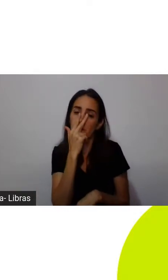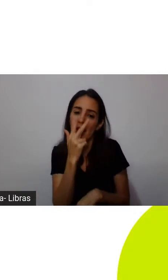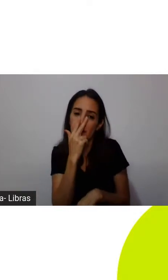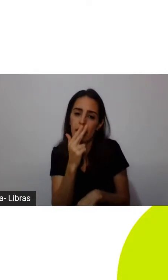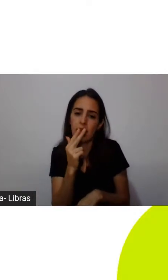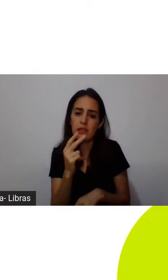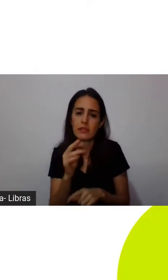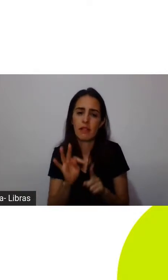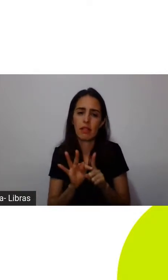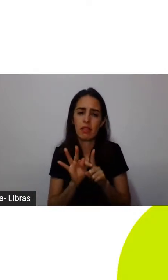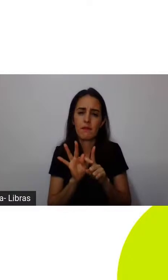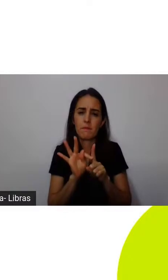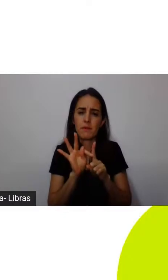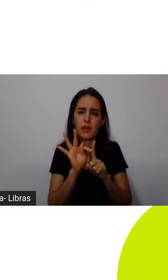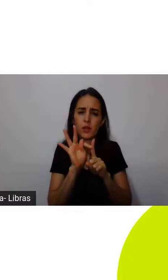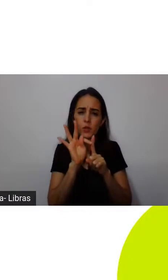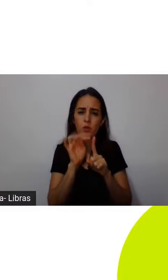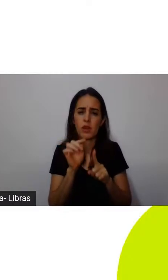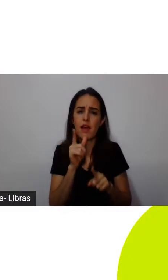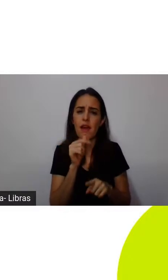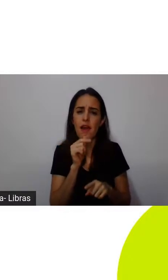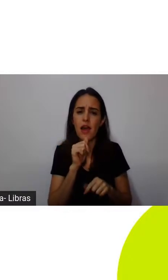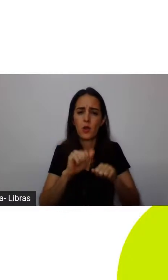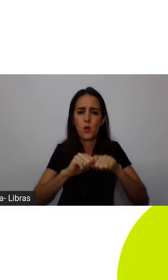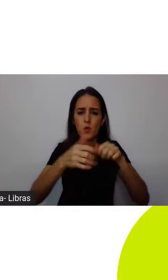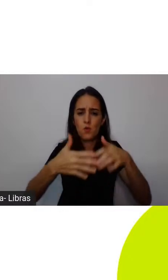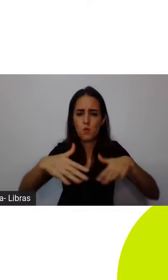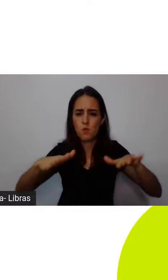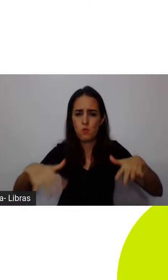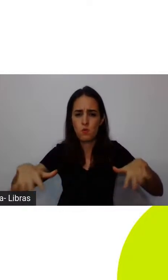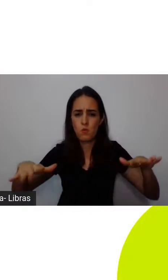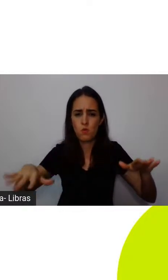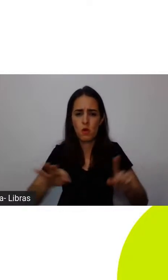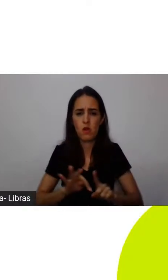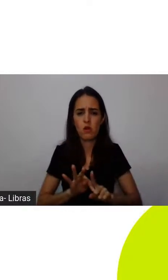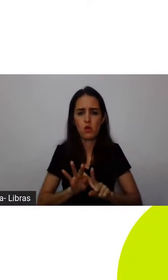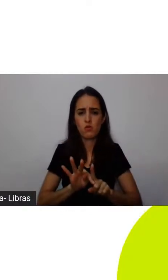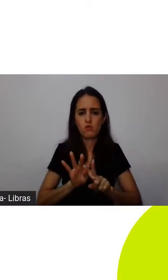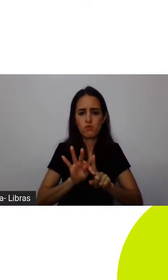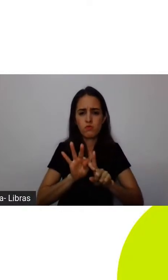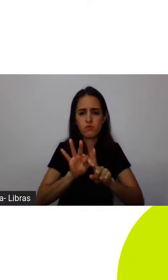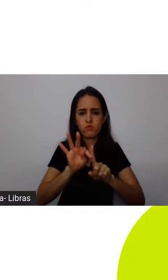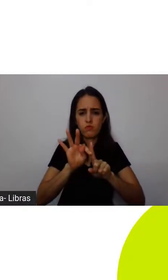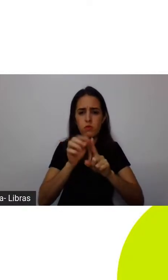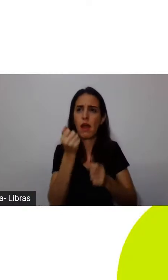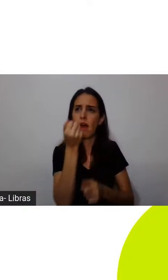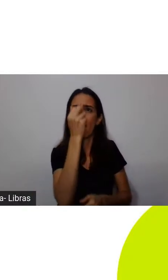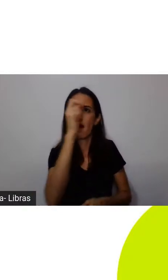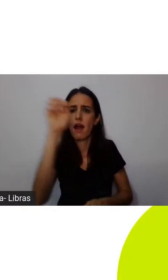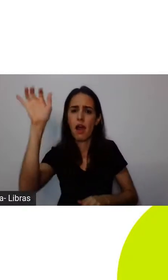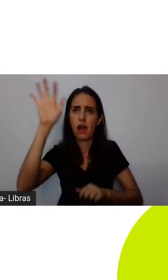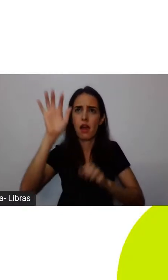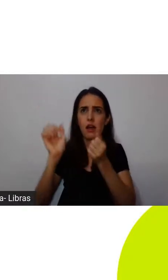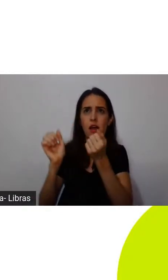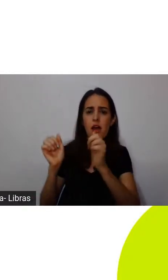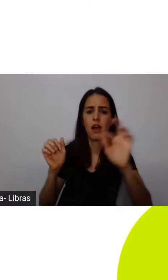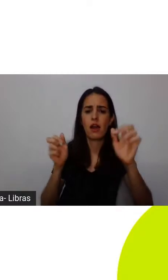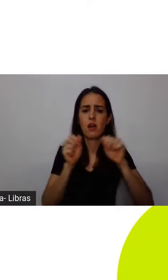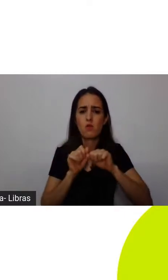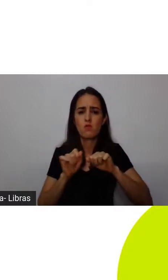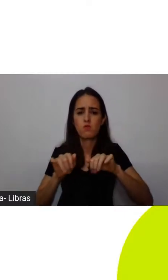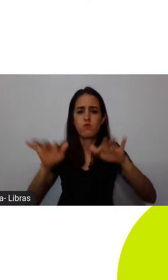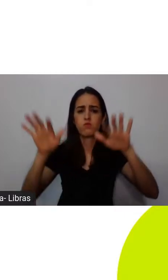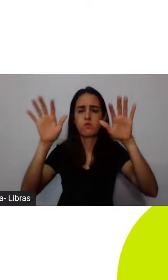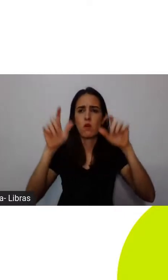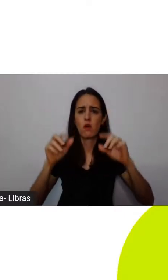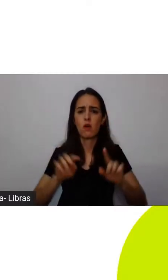das temperaturas médias dos oceanos e da atmosfera terrestre, né? Embora alguns, até cientistas, mas